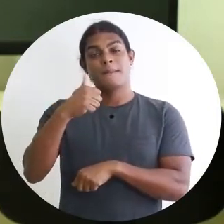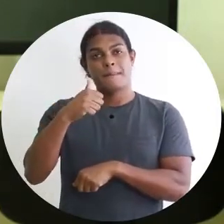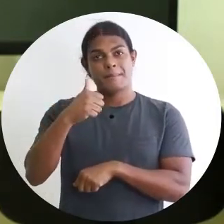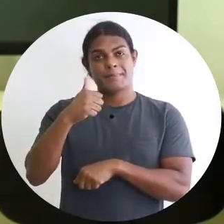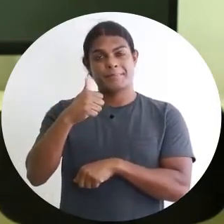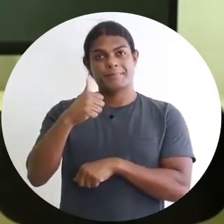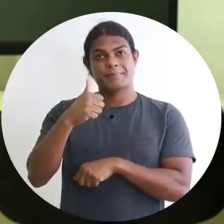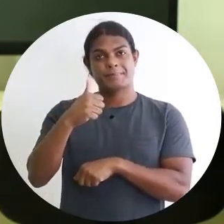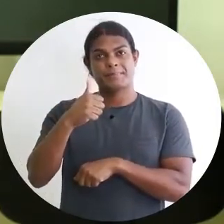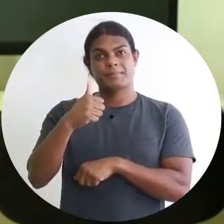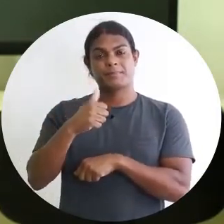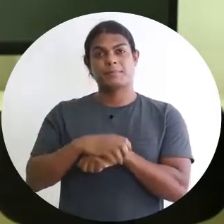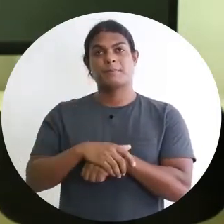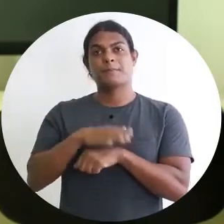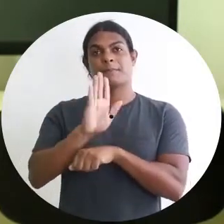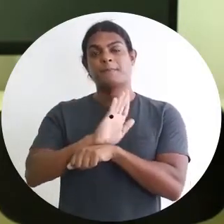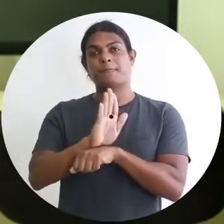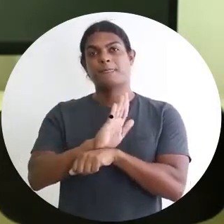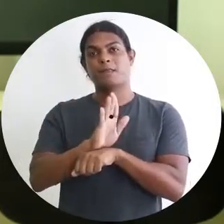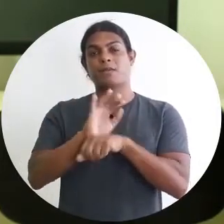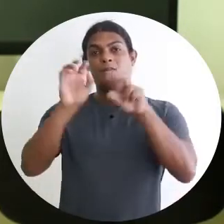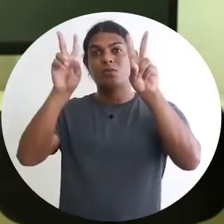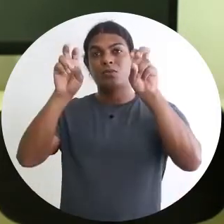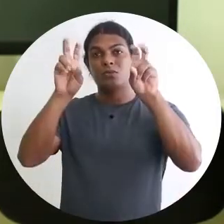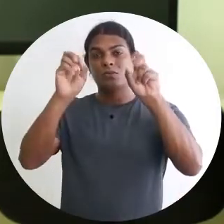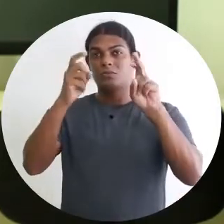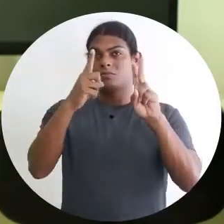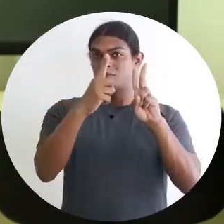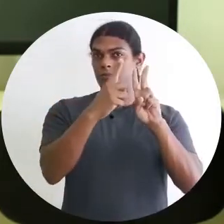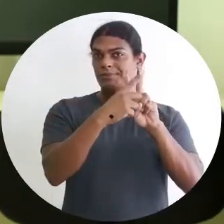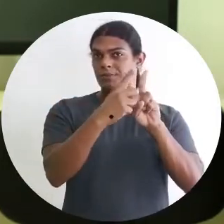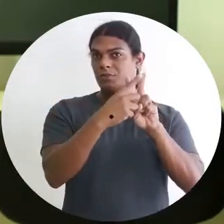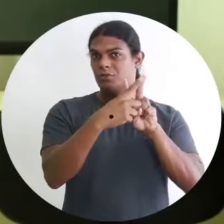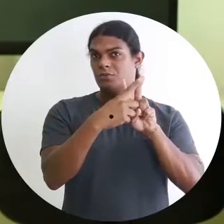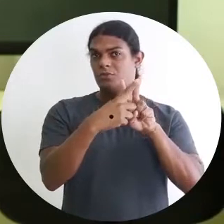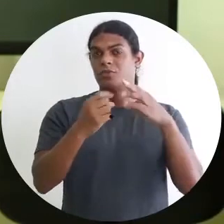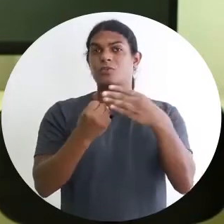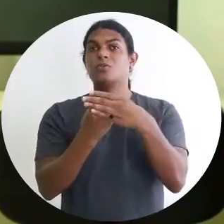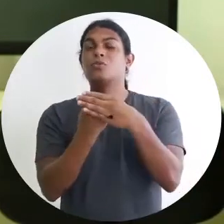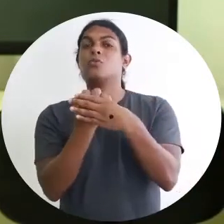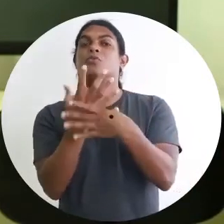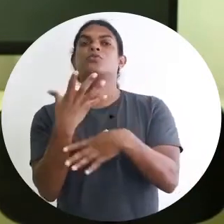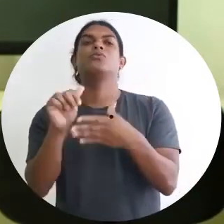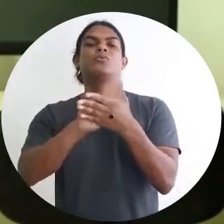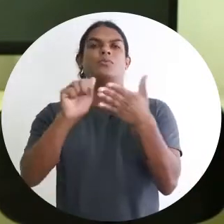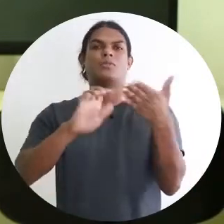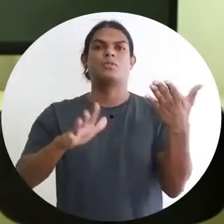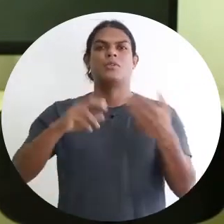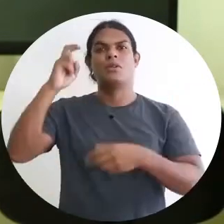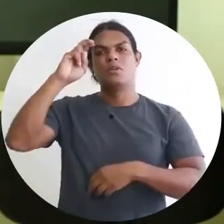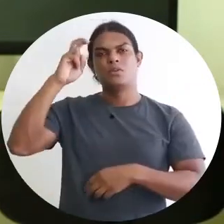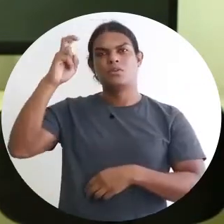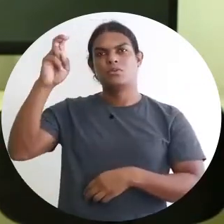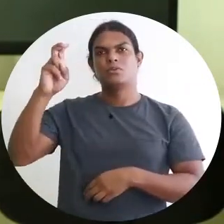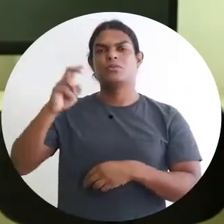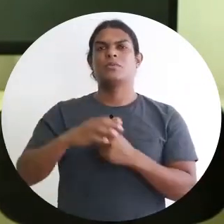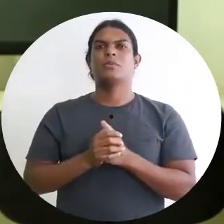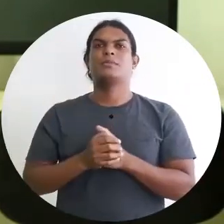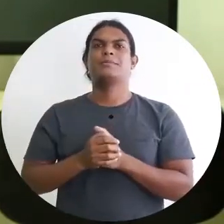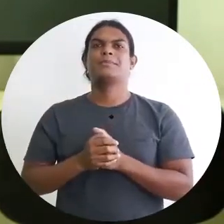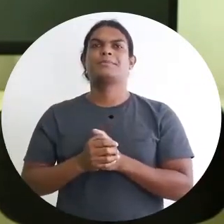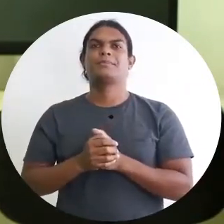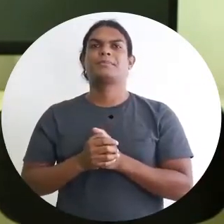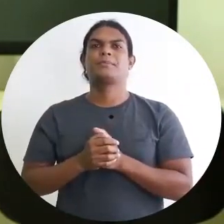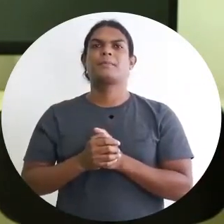competência 2. Nessa competência 2, a gente vai construir uma atividade cultural acessível, justificando a